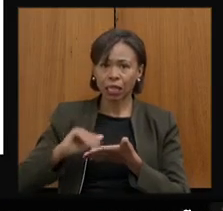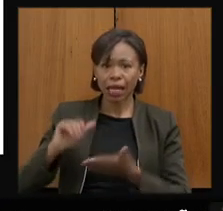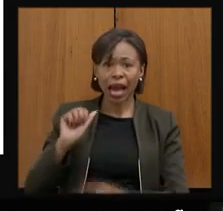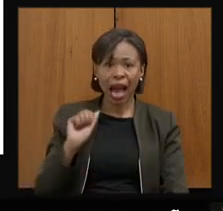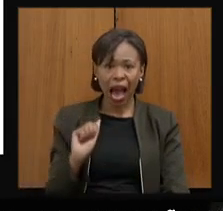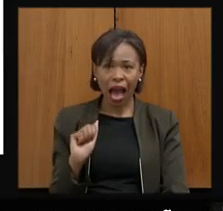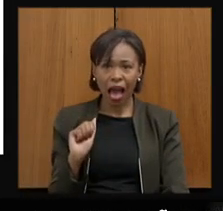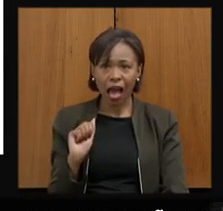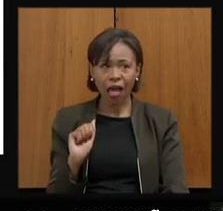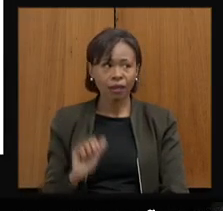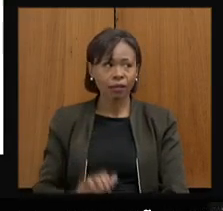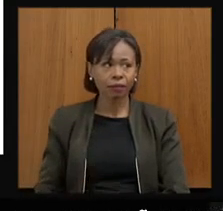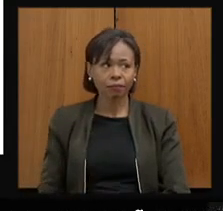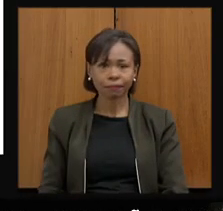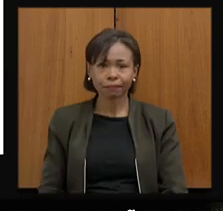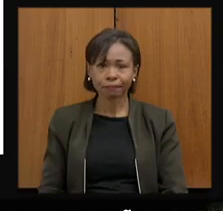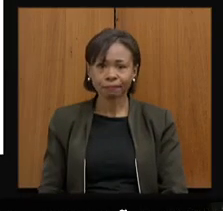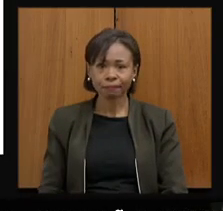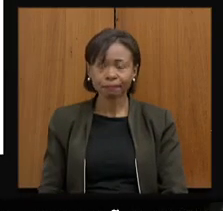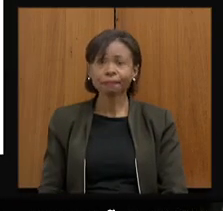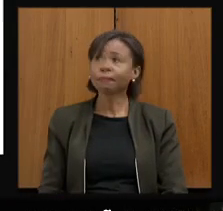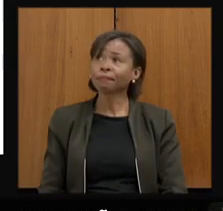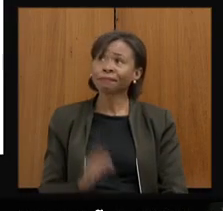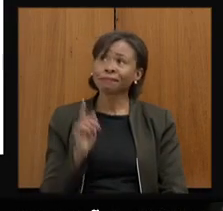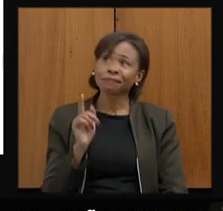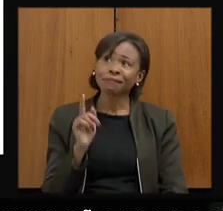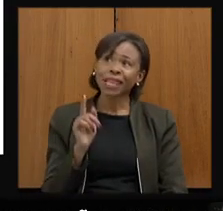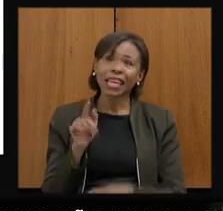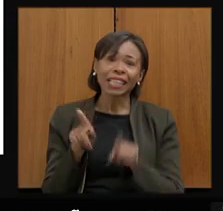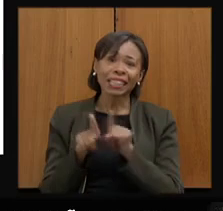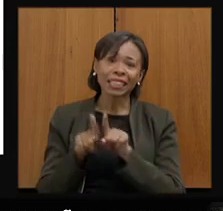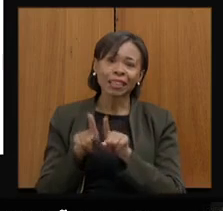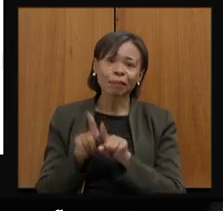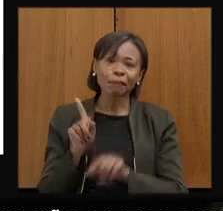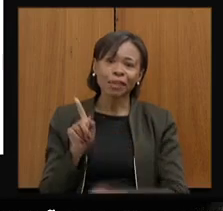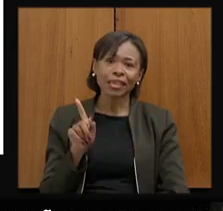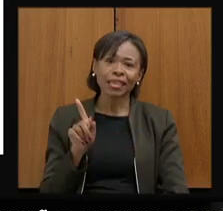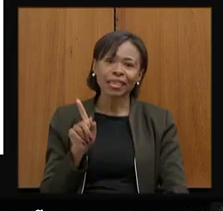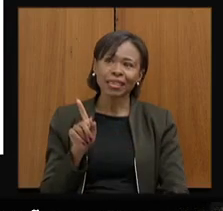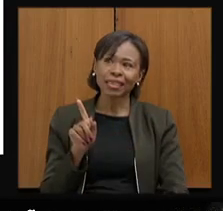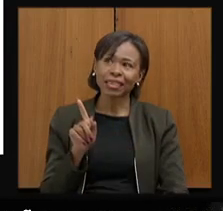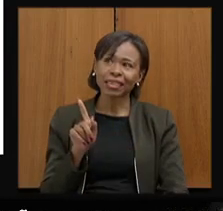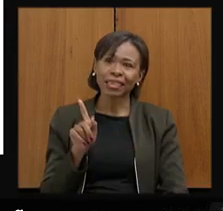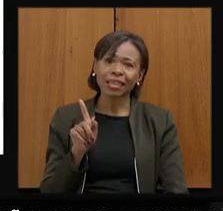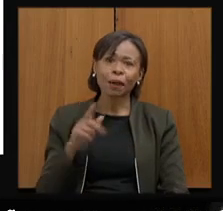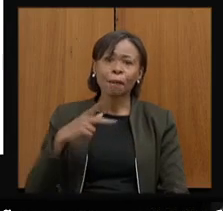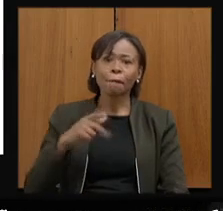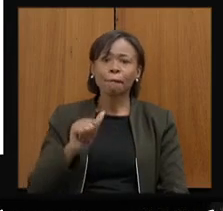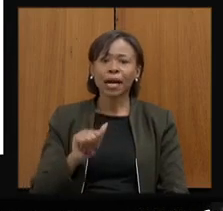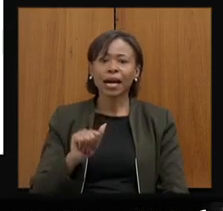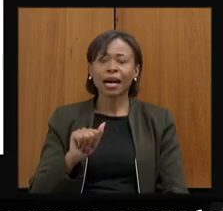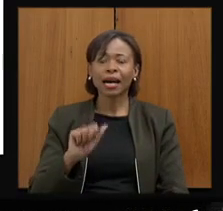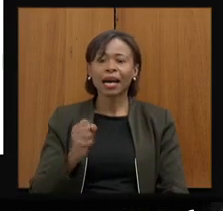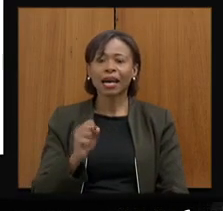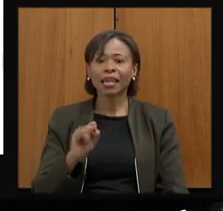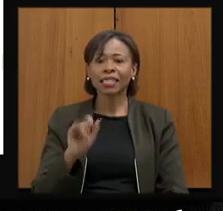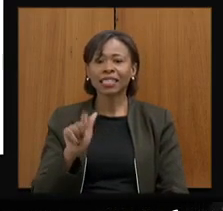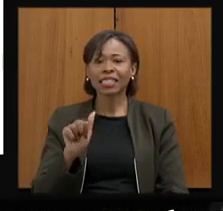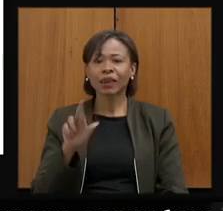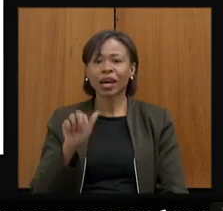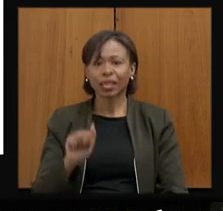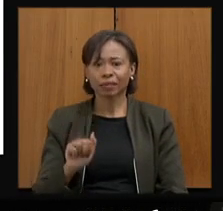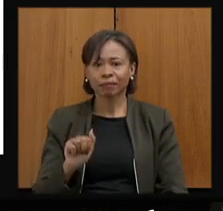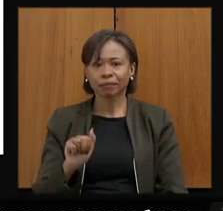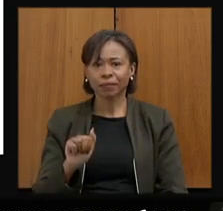Por favor. Tivemos aí também essa em Tupaciguara, na superintendência de Uberlândia.